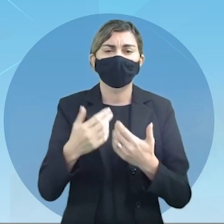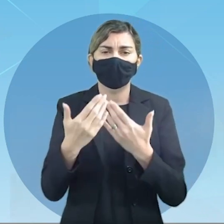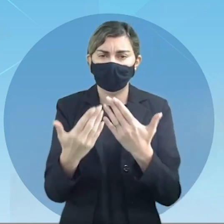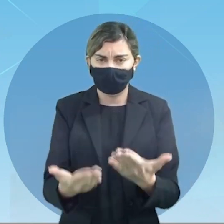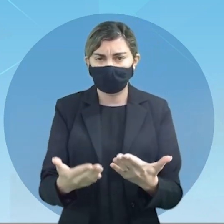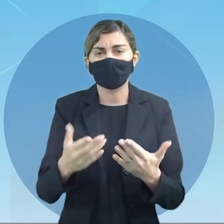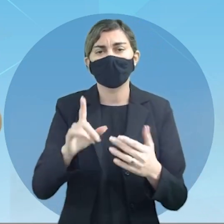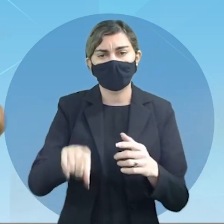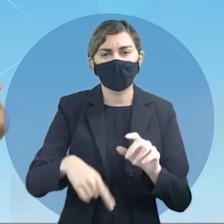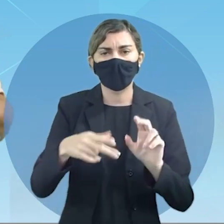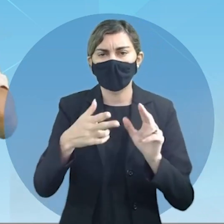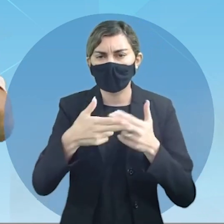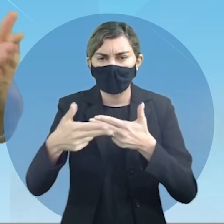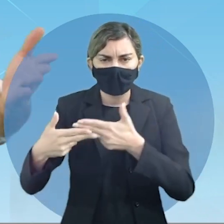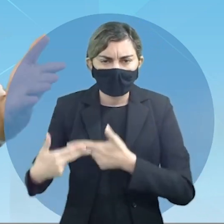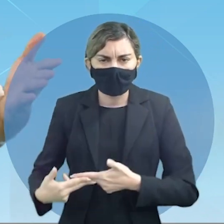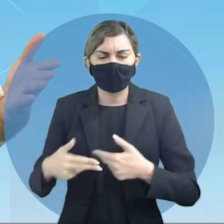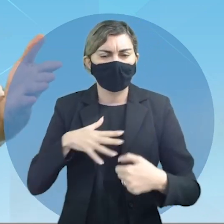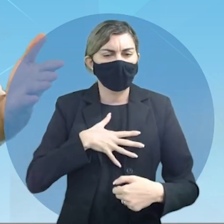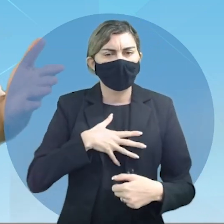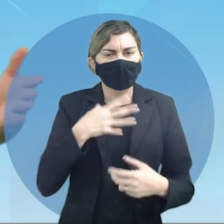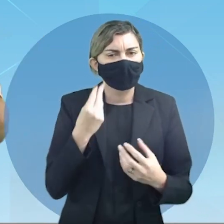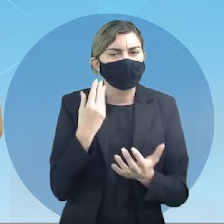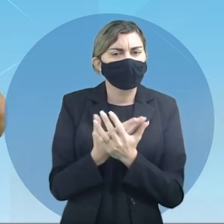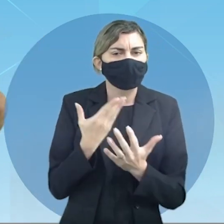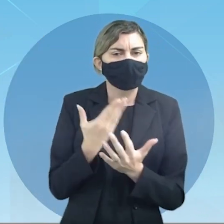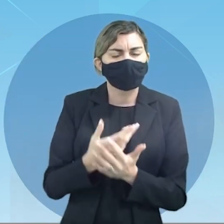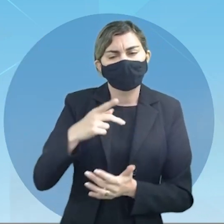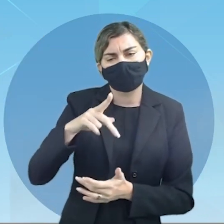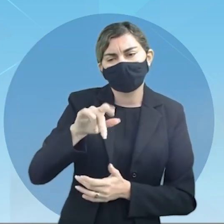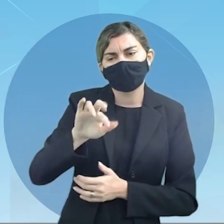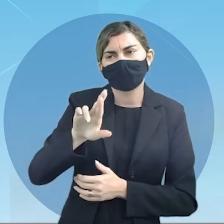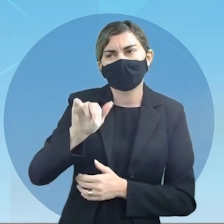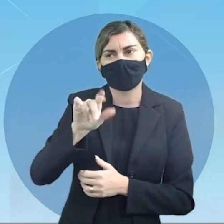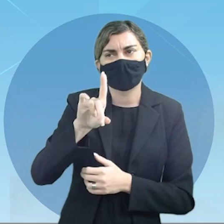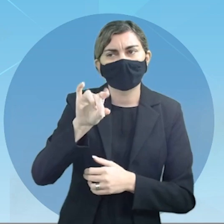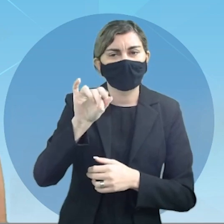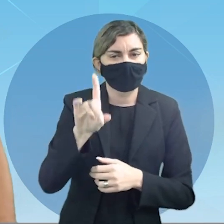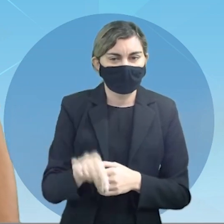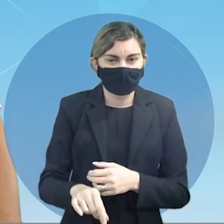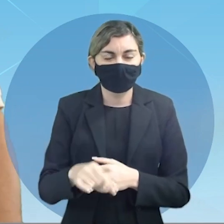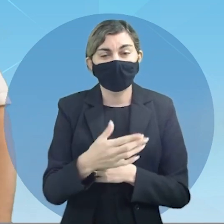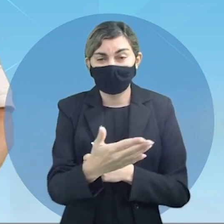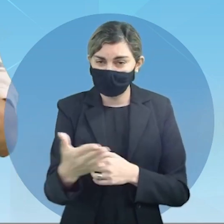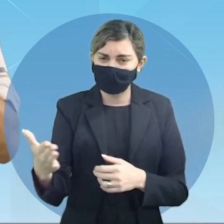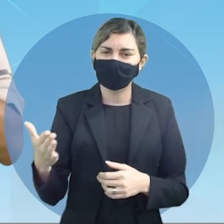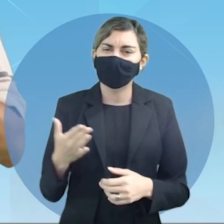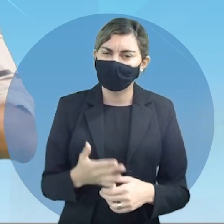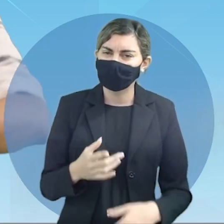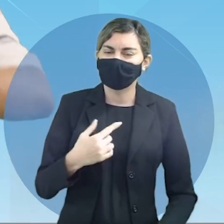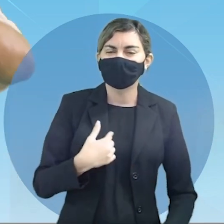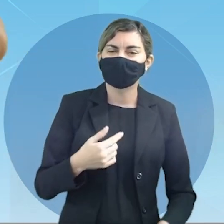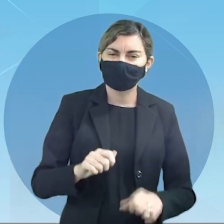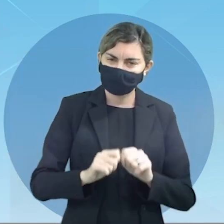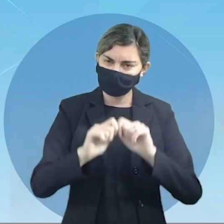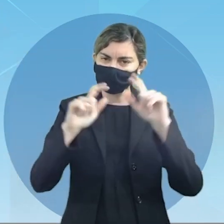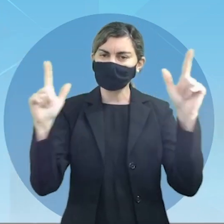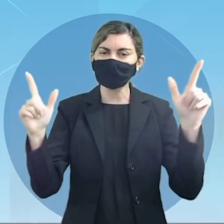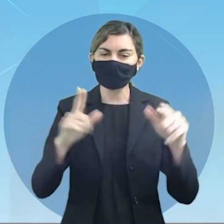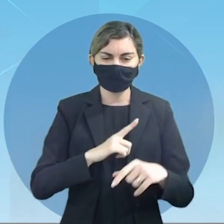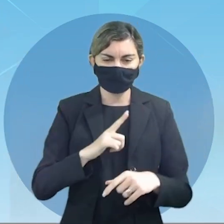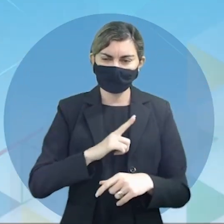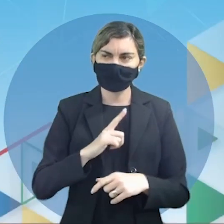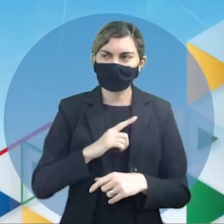Guilherme que é editor, que gosta muito de estudar pluralidade e é isso aí e na tela nós